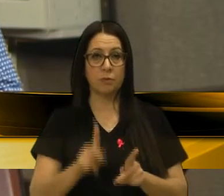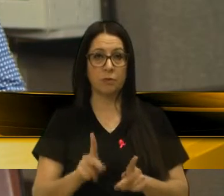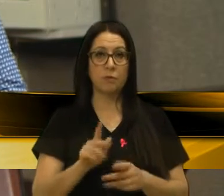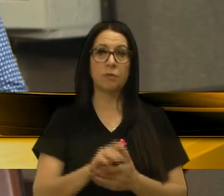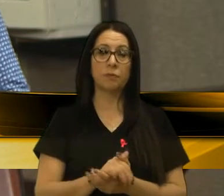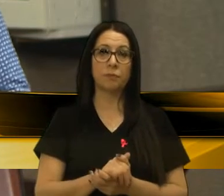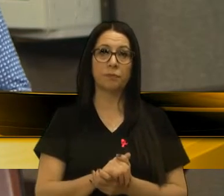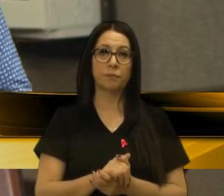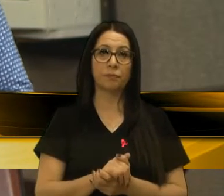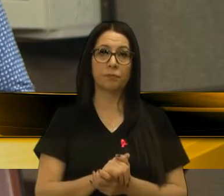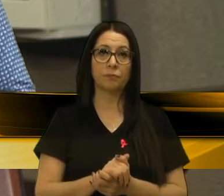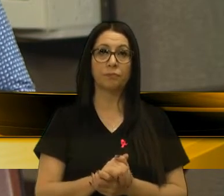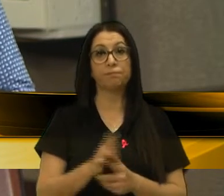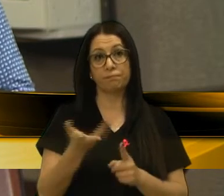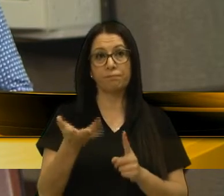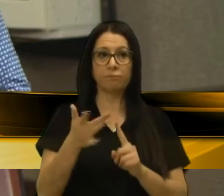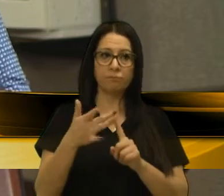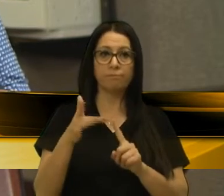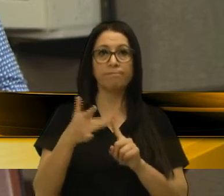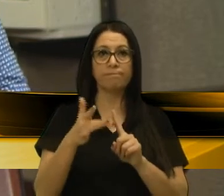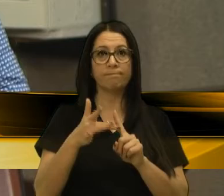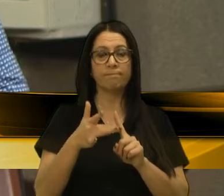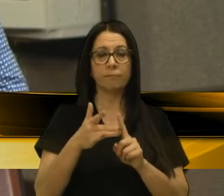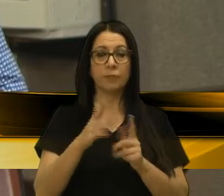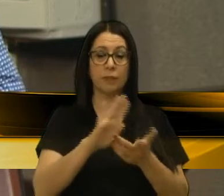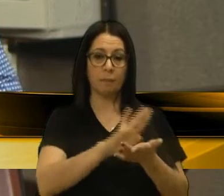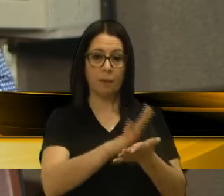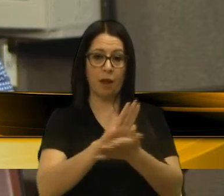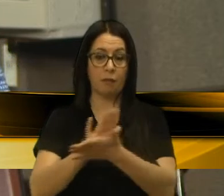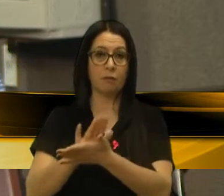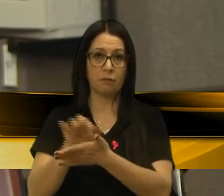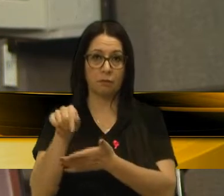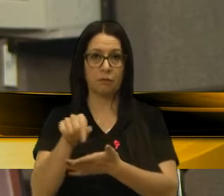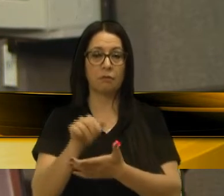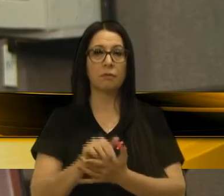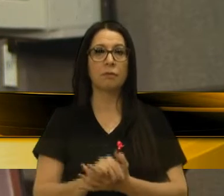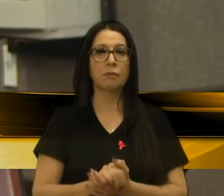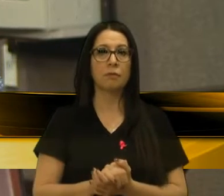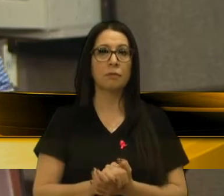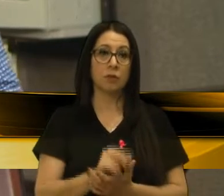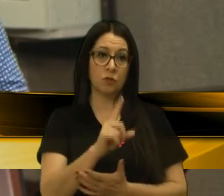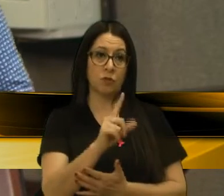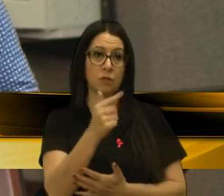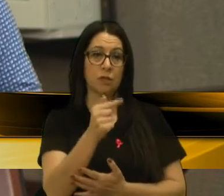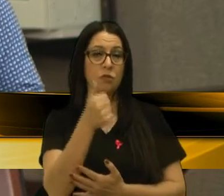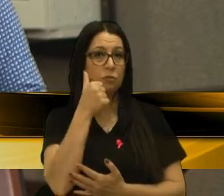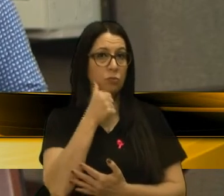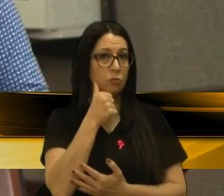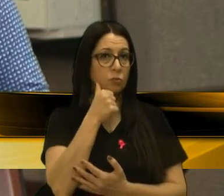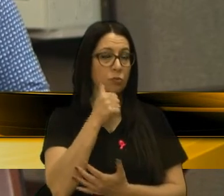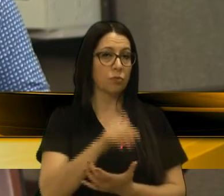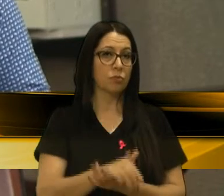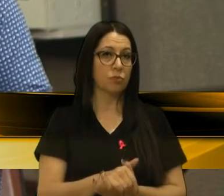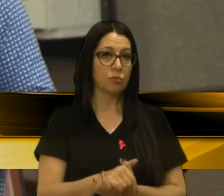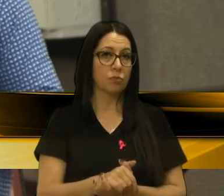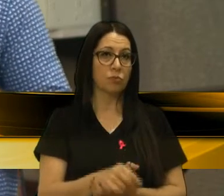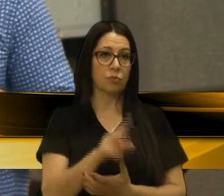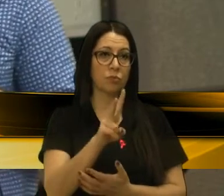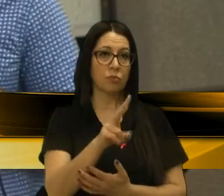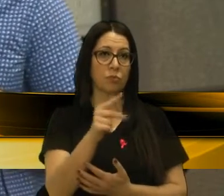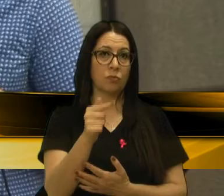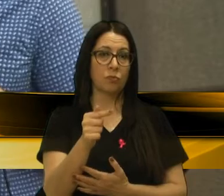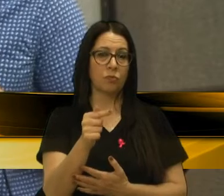foram vítimas de assassinatos. 17 mulheres, 27